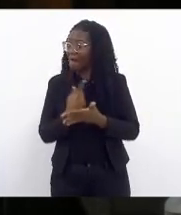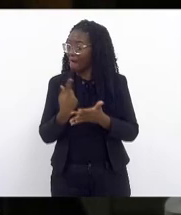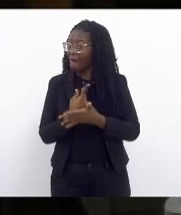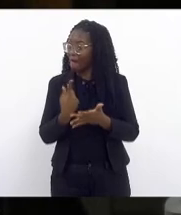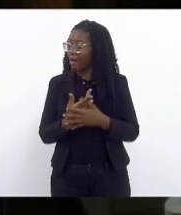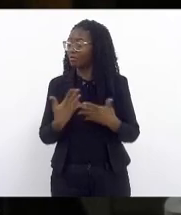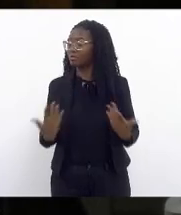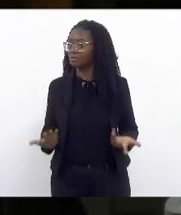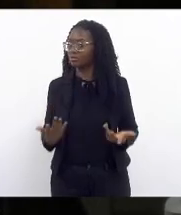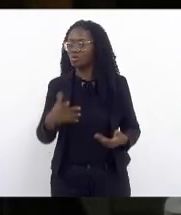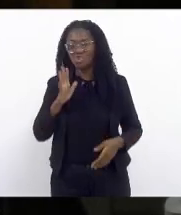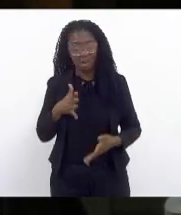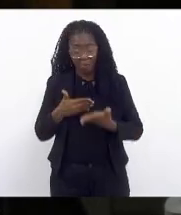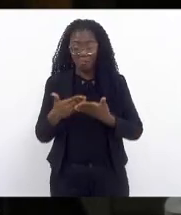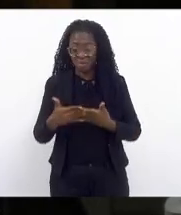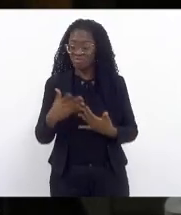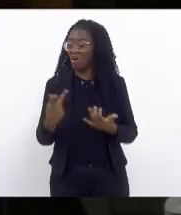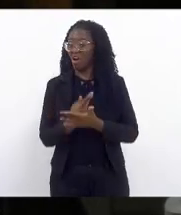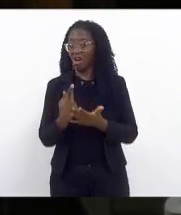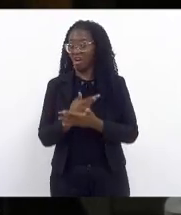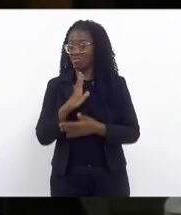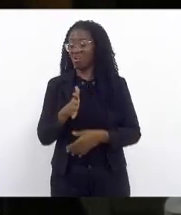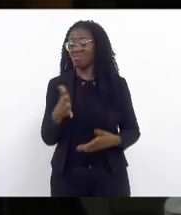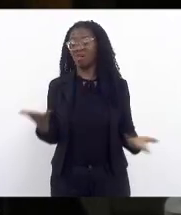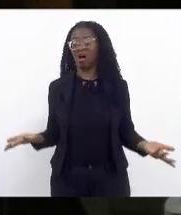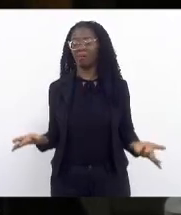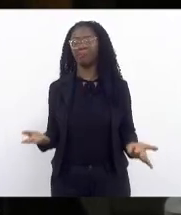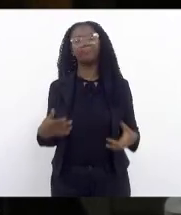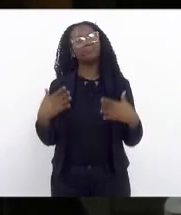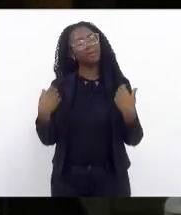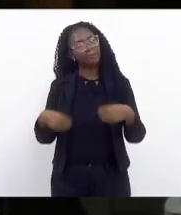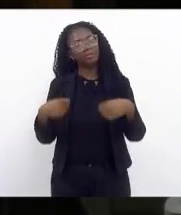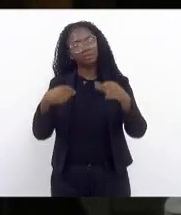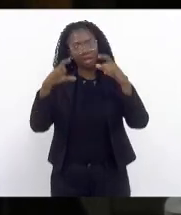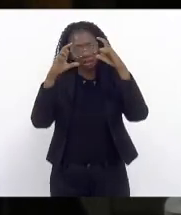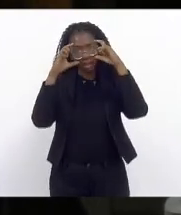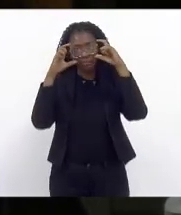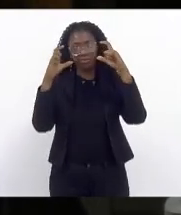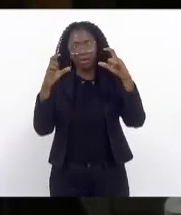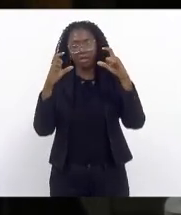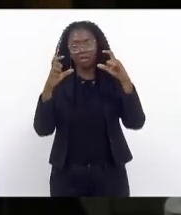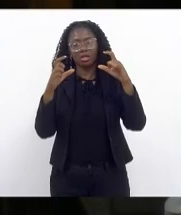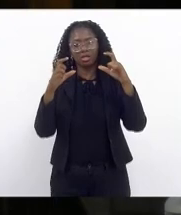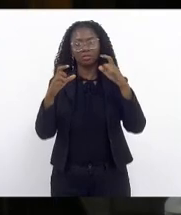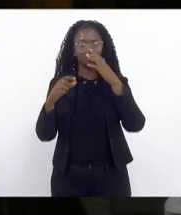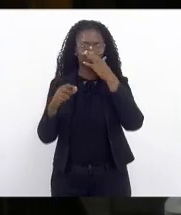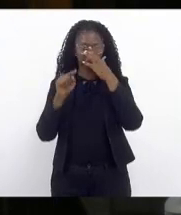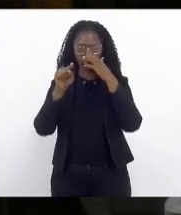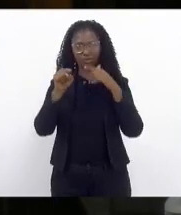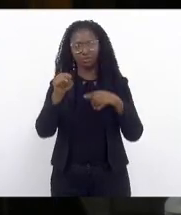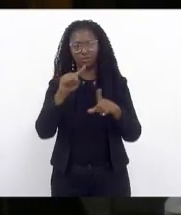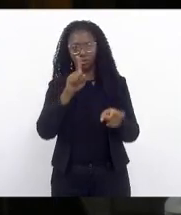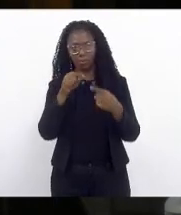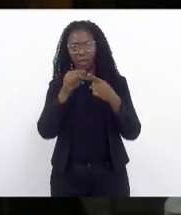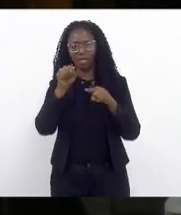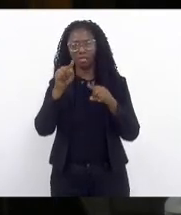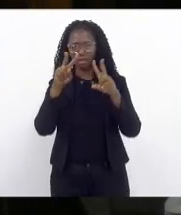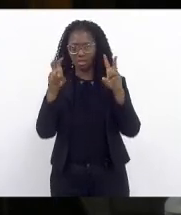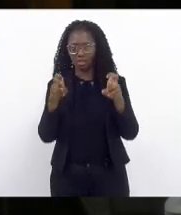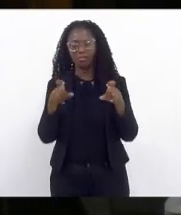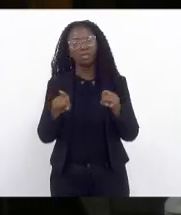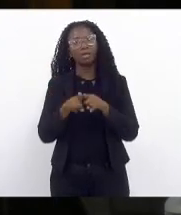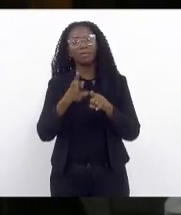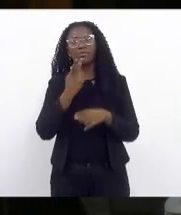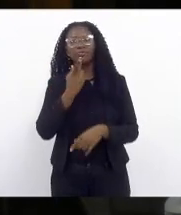está dando errado então eu queria chamar a atenção sobre essa questão e disse